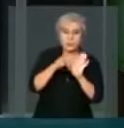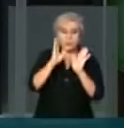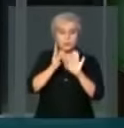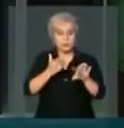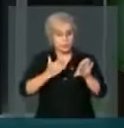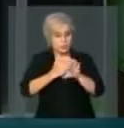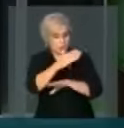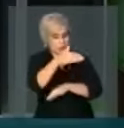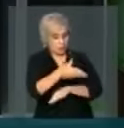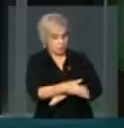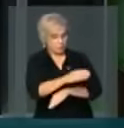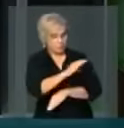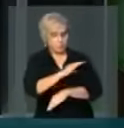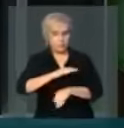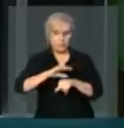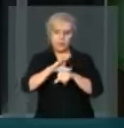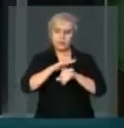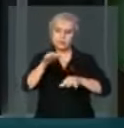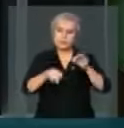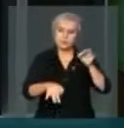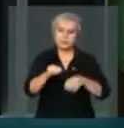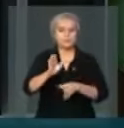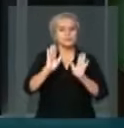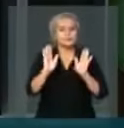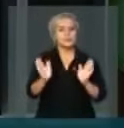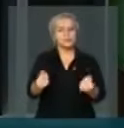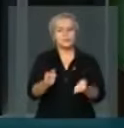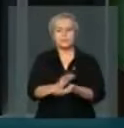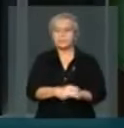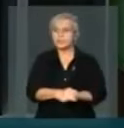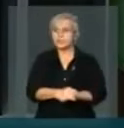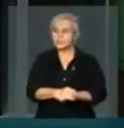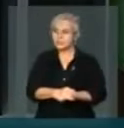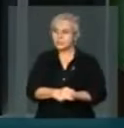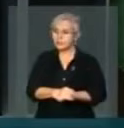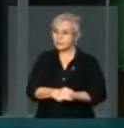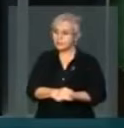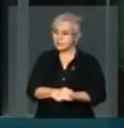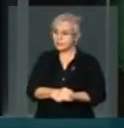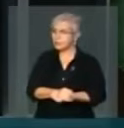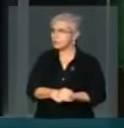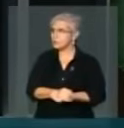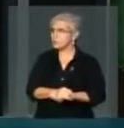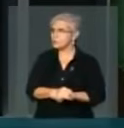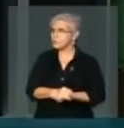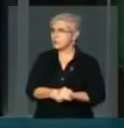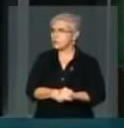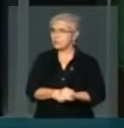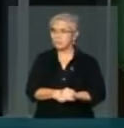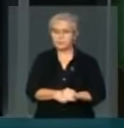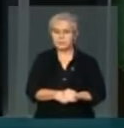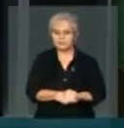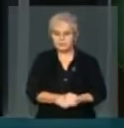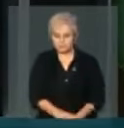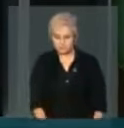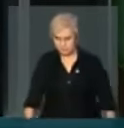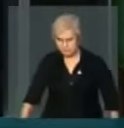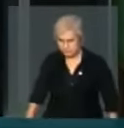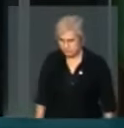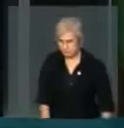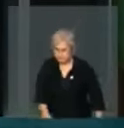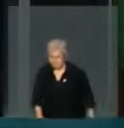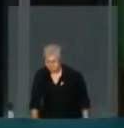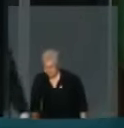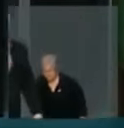aprovado pela Comissão de Constituição e Justiça. Não é outro. E é esse substitutivo que diz,